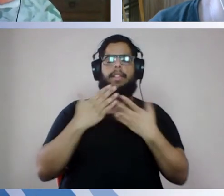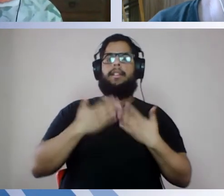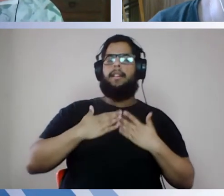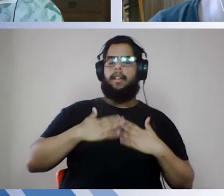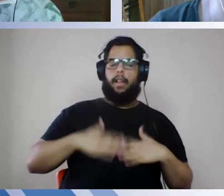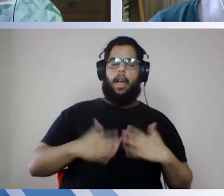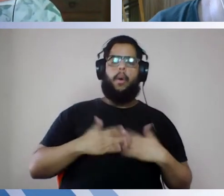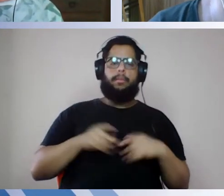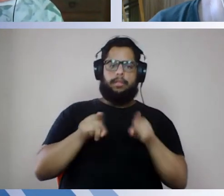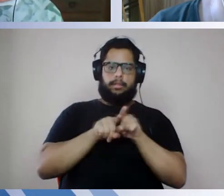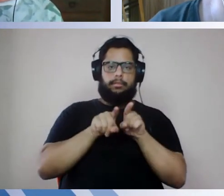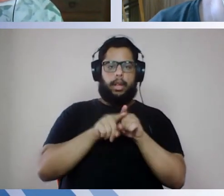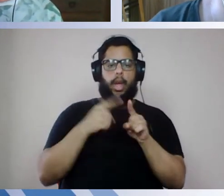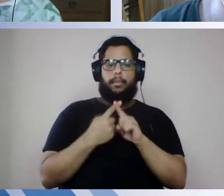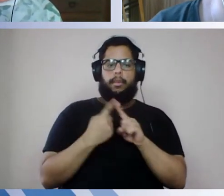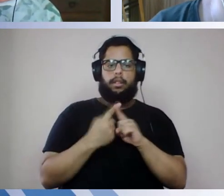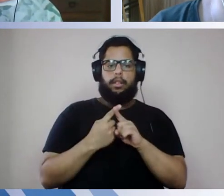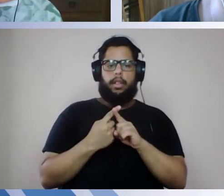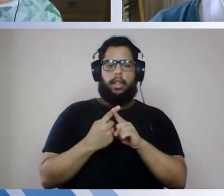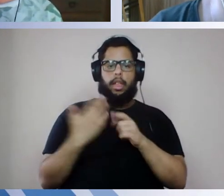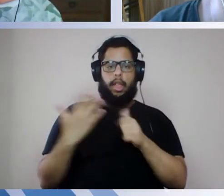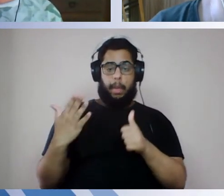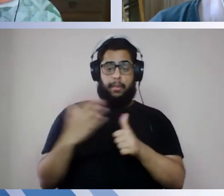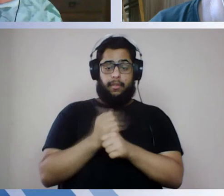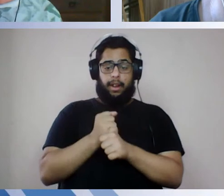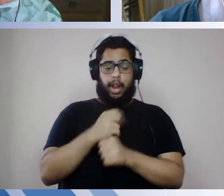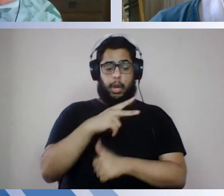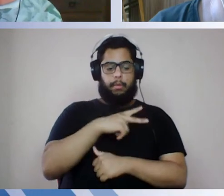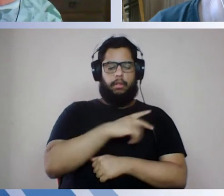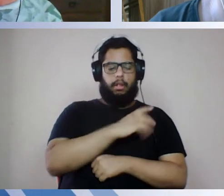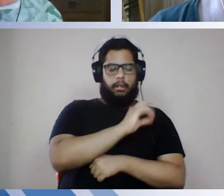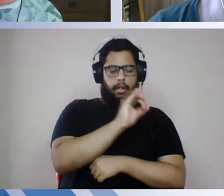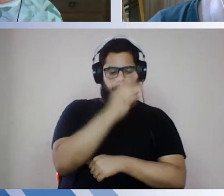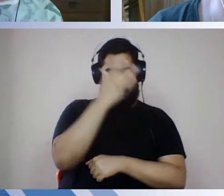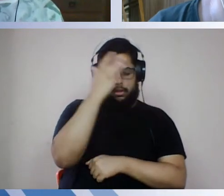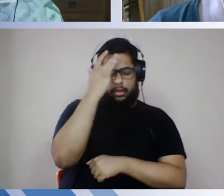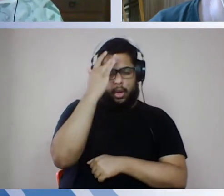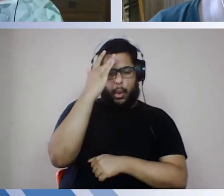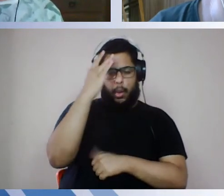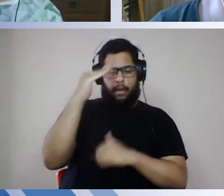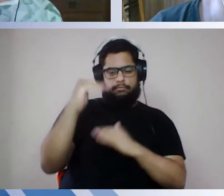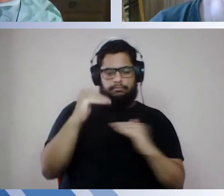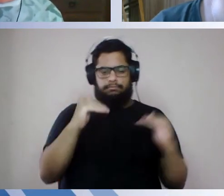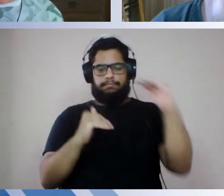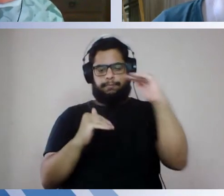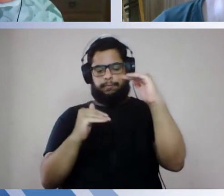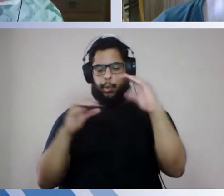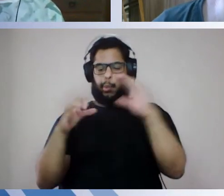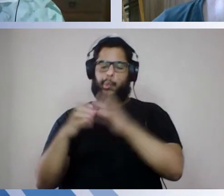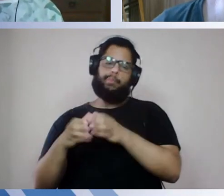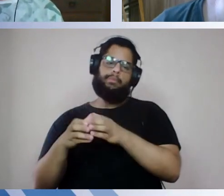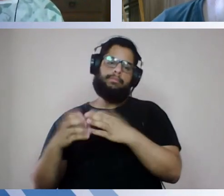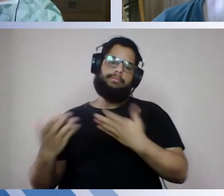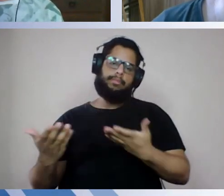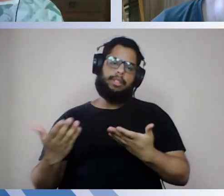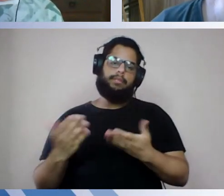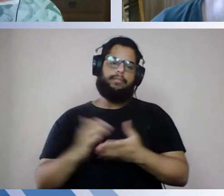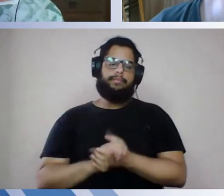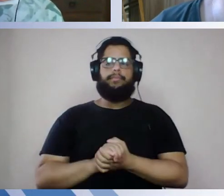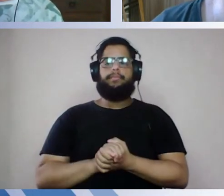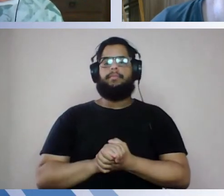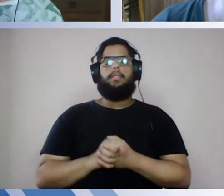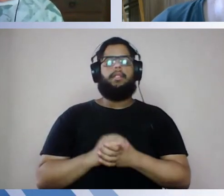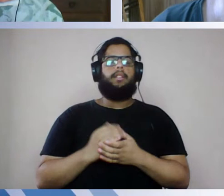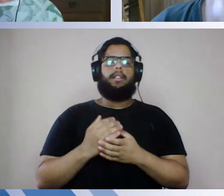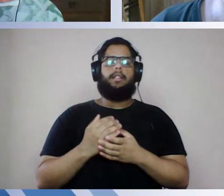situação, porque qualquer privilégio individual sobre a necessidade coletiva, e qualquer desunião, e qualquer